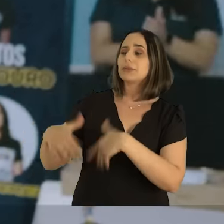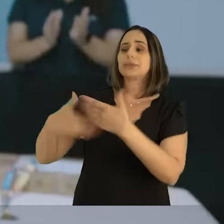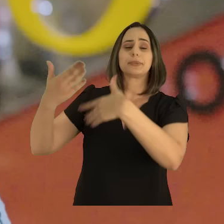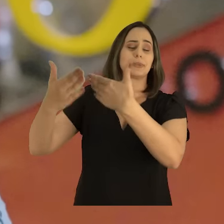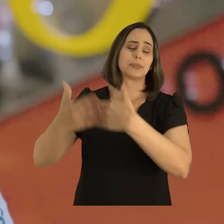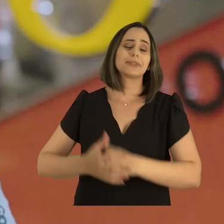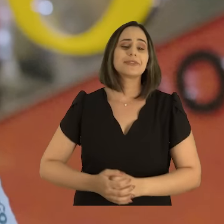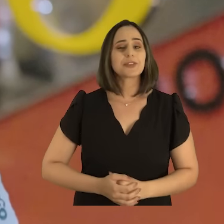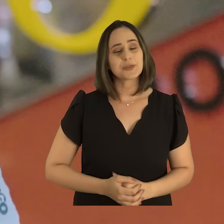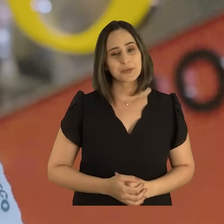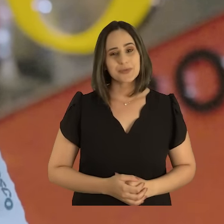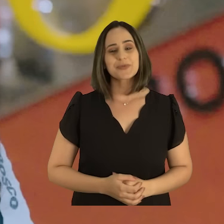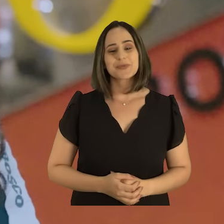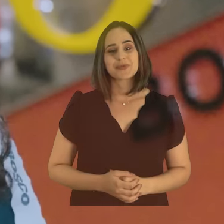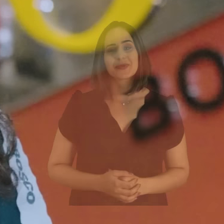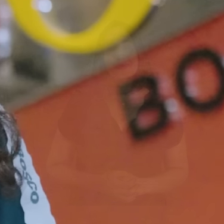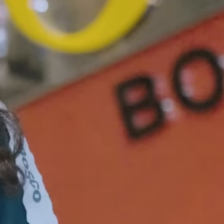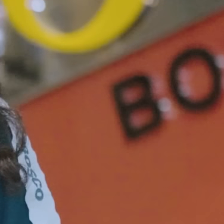todo.